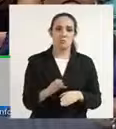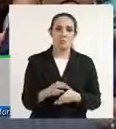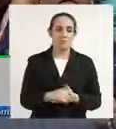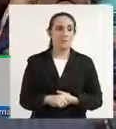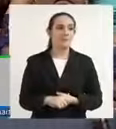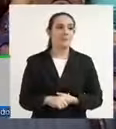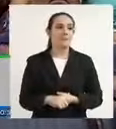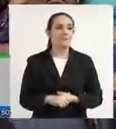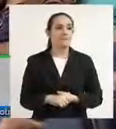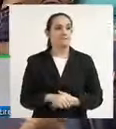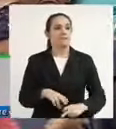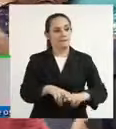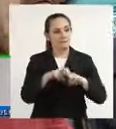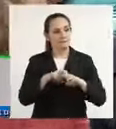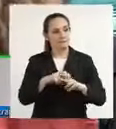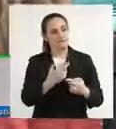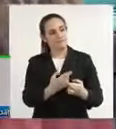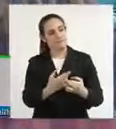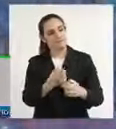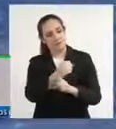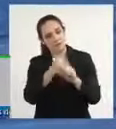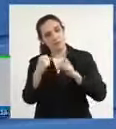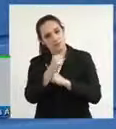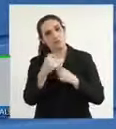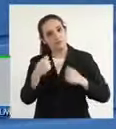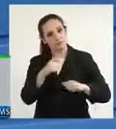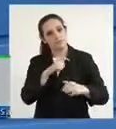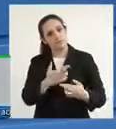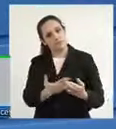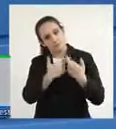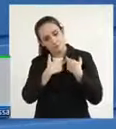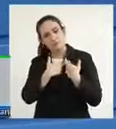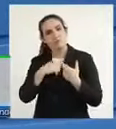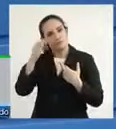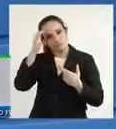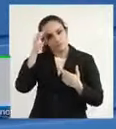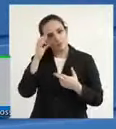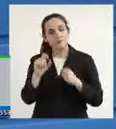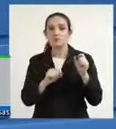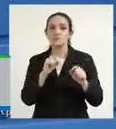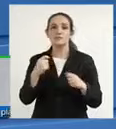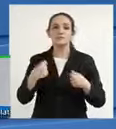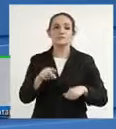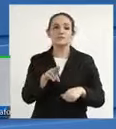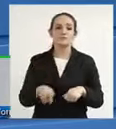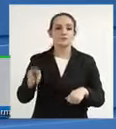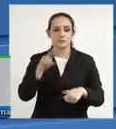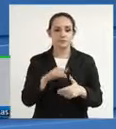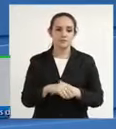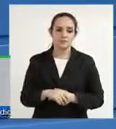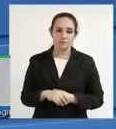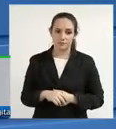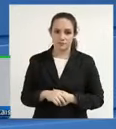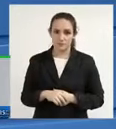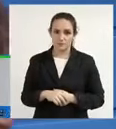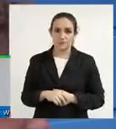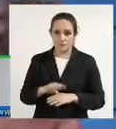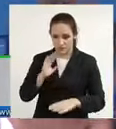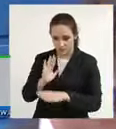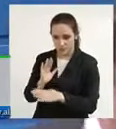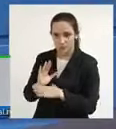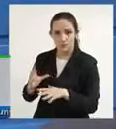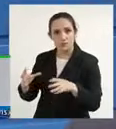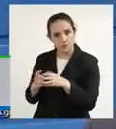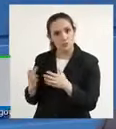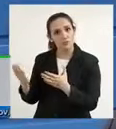cabe à sociedade se conscientizar dessa realidade e a arma que nós temos em nosso favor em favor daqueles que realmente prezam pela